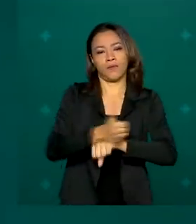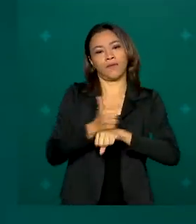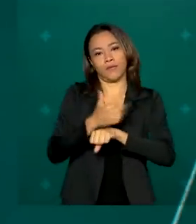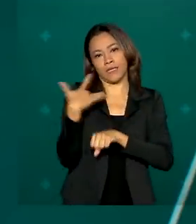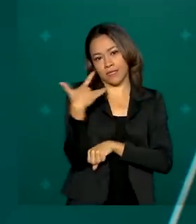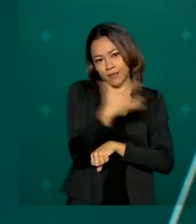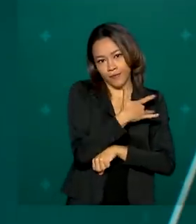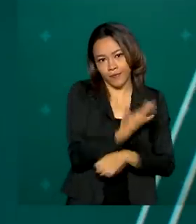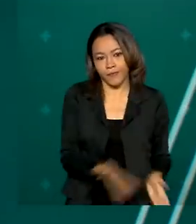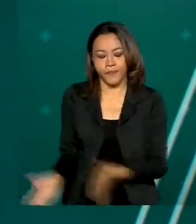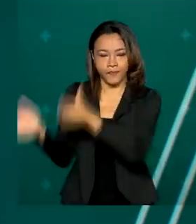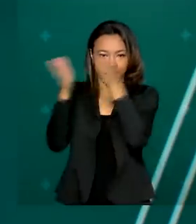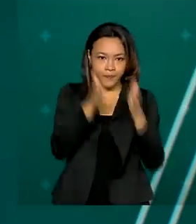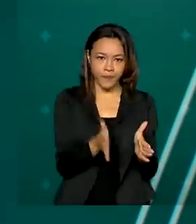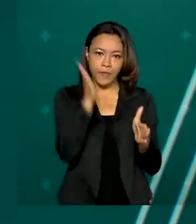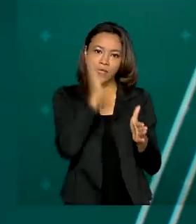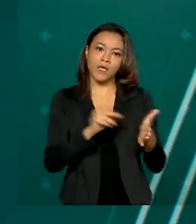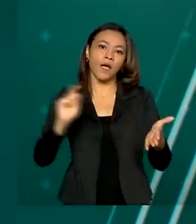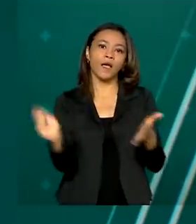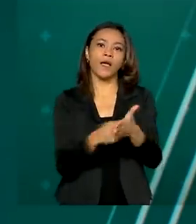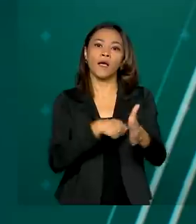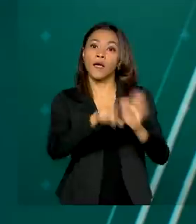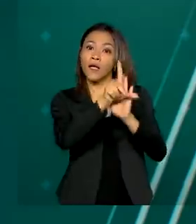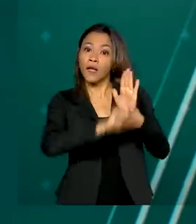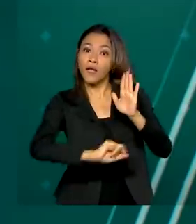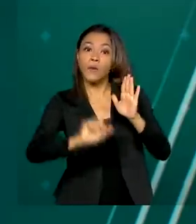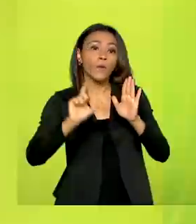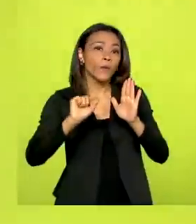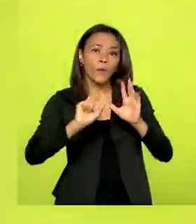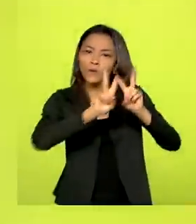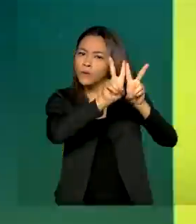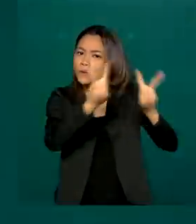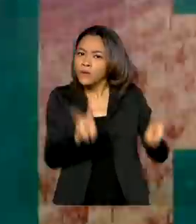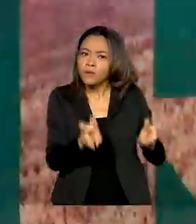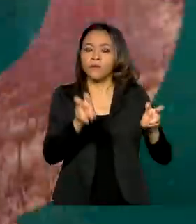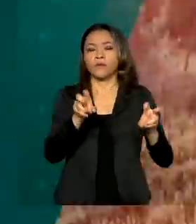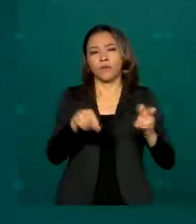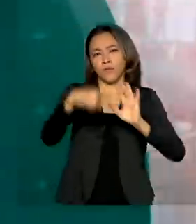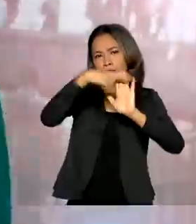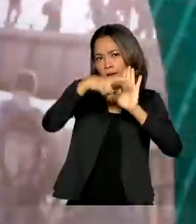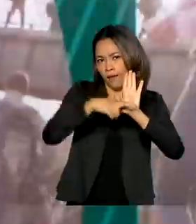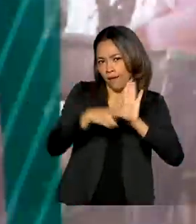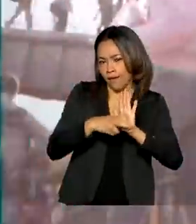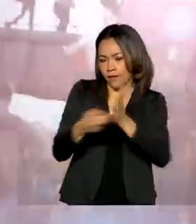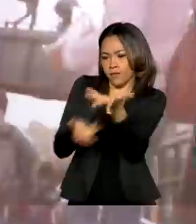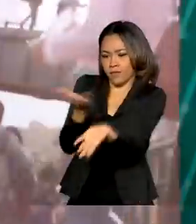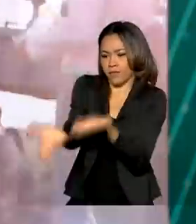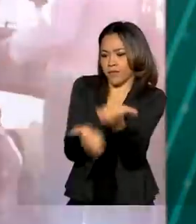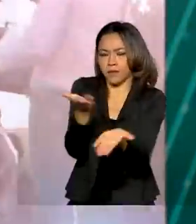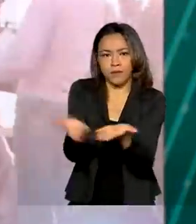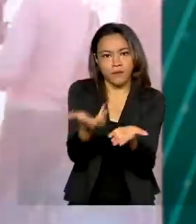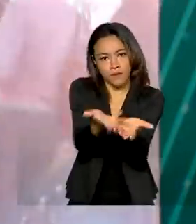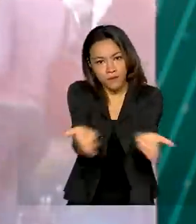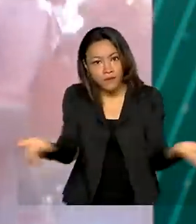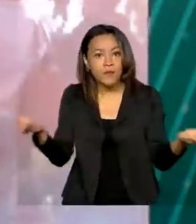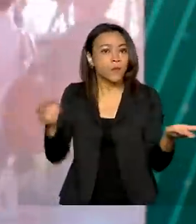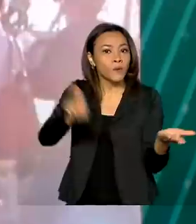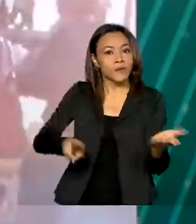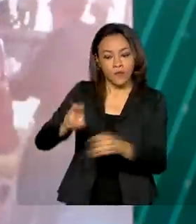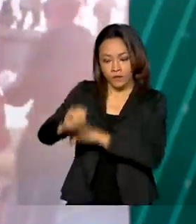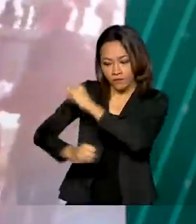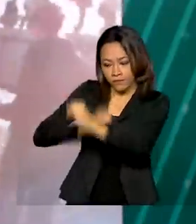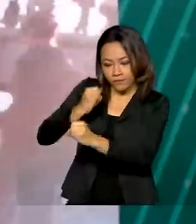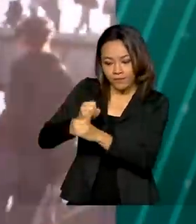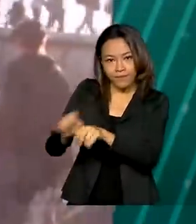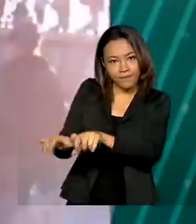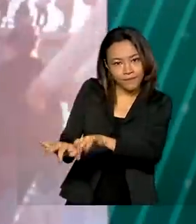Foi sancionada uma lei que estabelece regras para prestação de serviços públicos na forma digital. O texto determina que